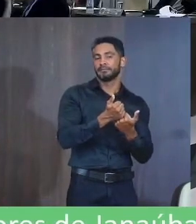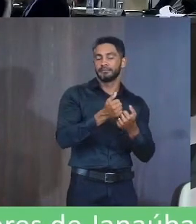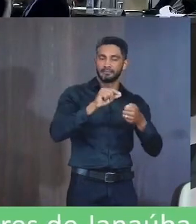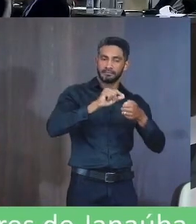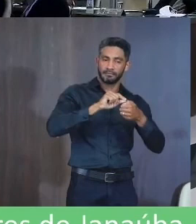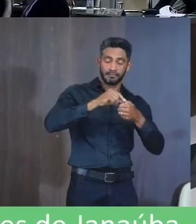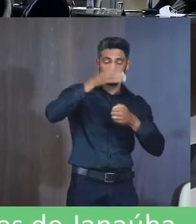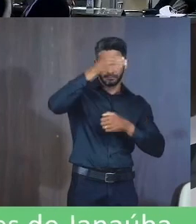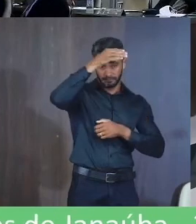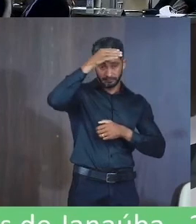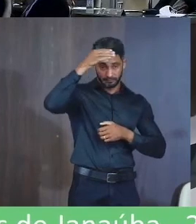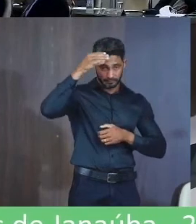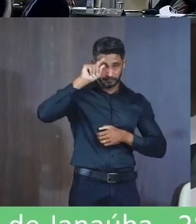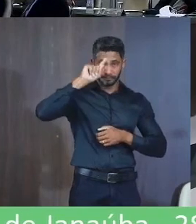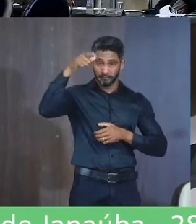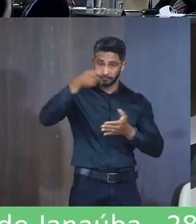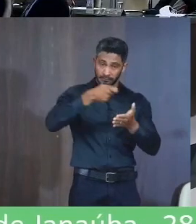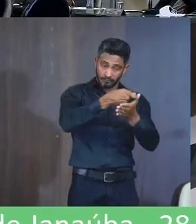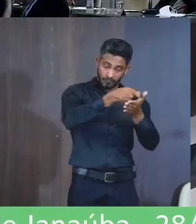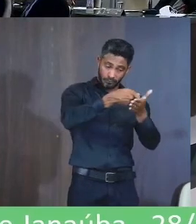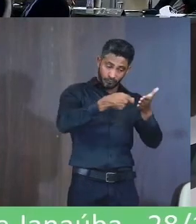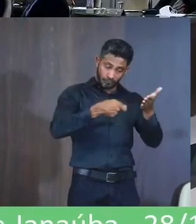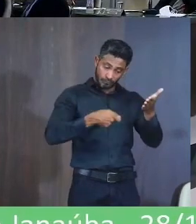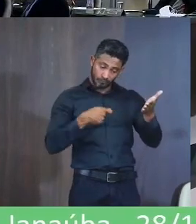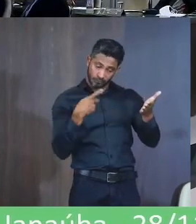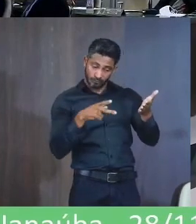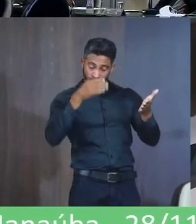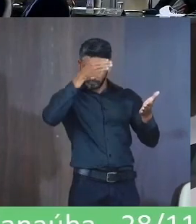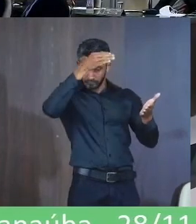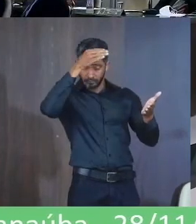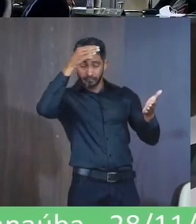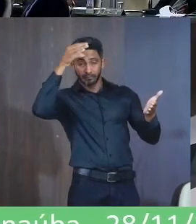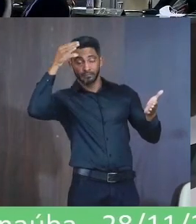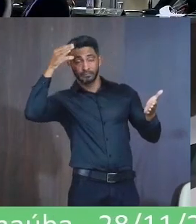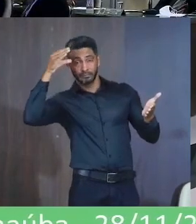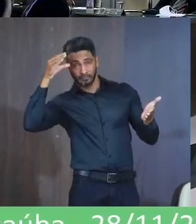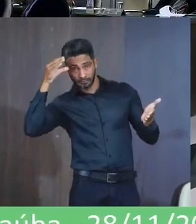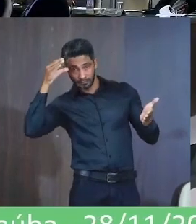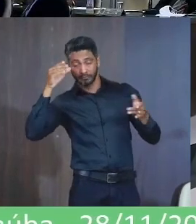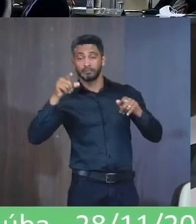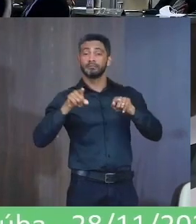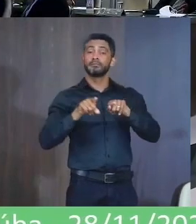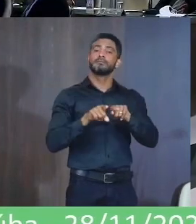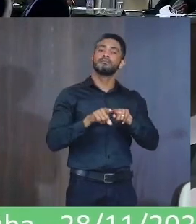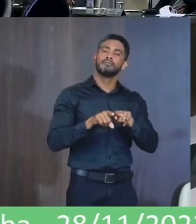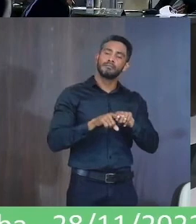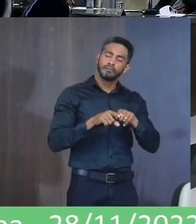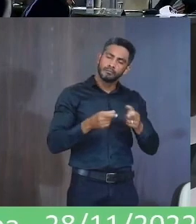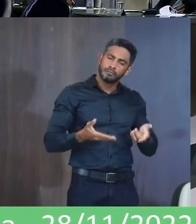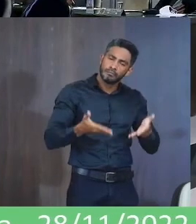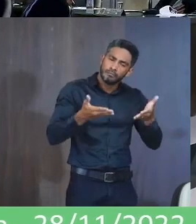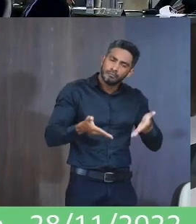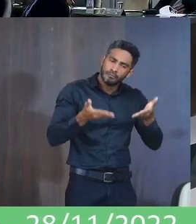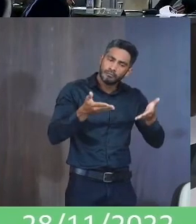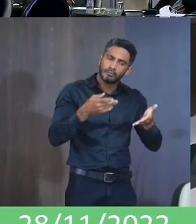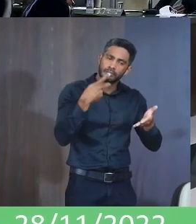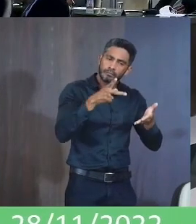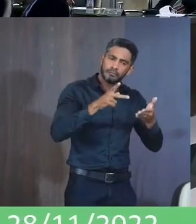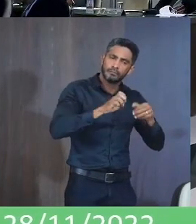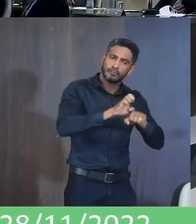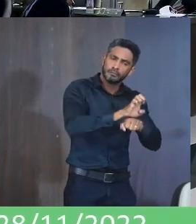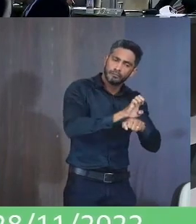a câmara Para o próximo Concurso da câmara Já está valendo E Servi aí De incentivo Ao